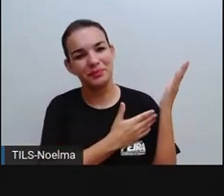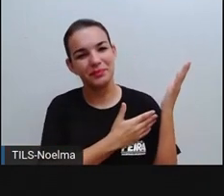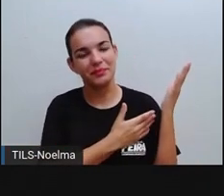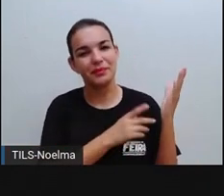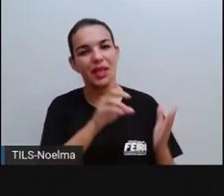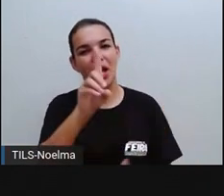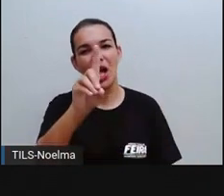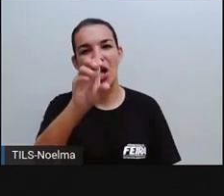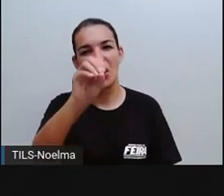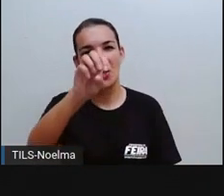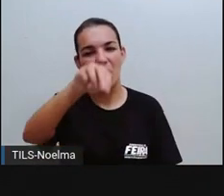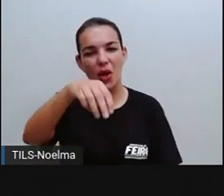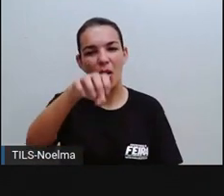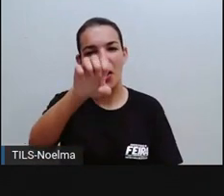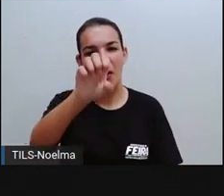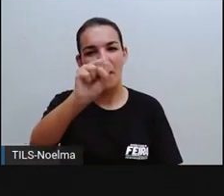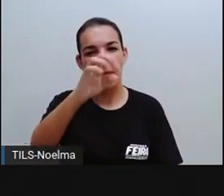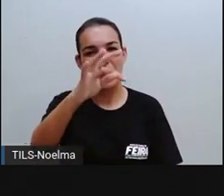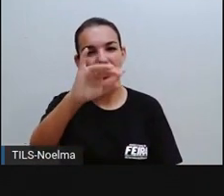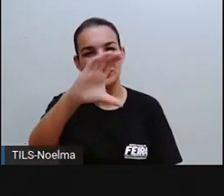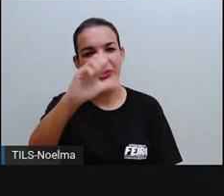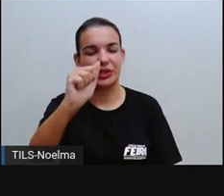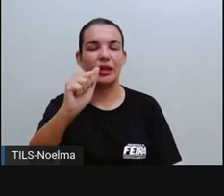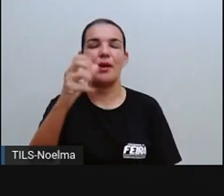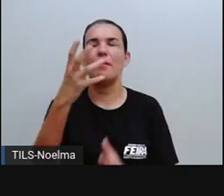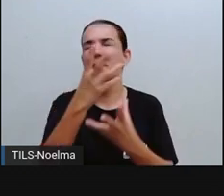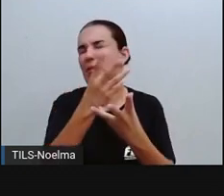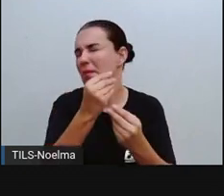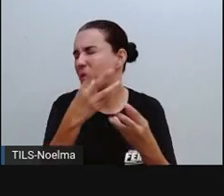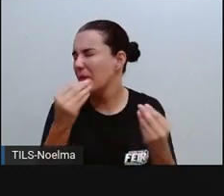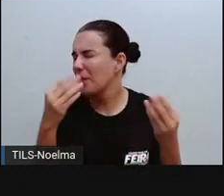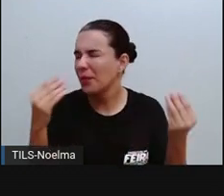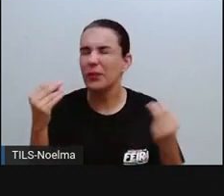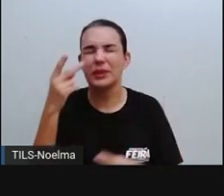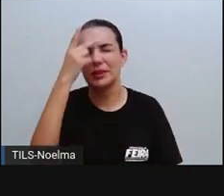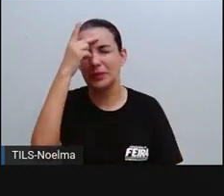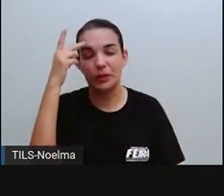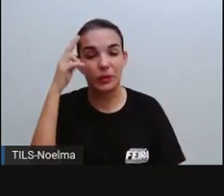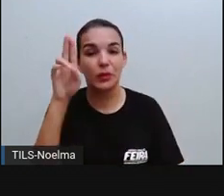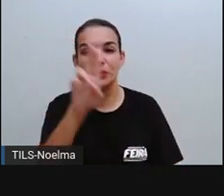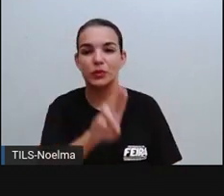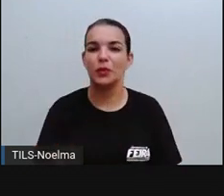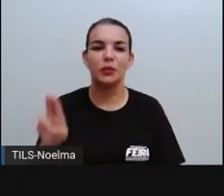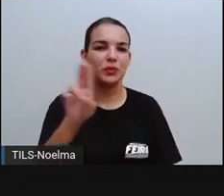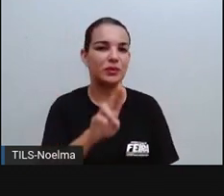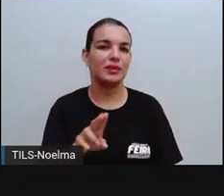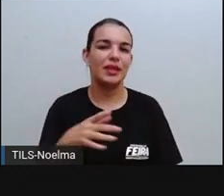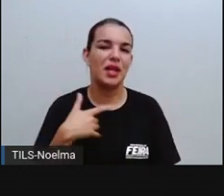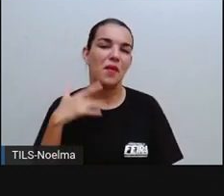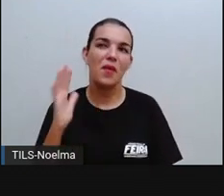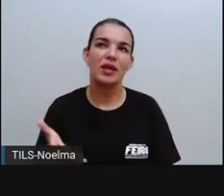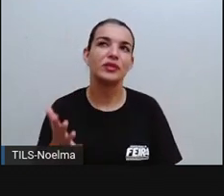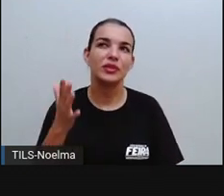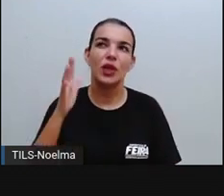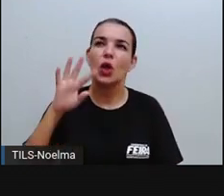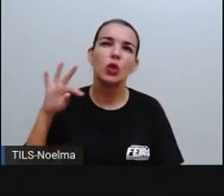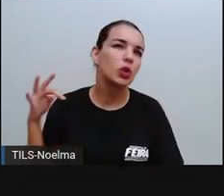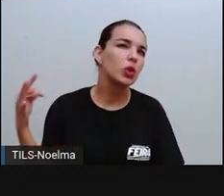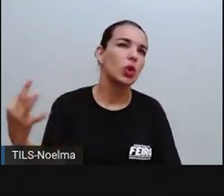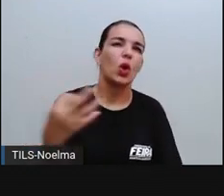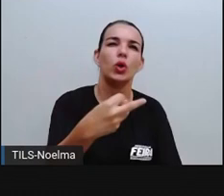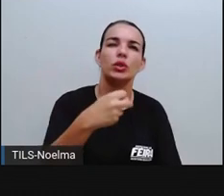Doméstica. Ah, muita gente. Muita, muita gente utiliza. Eu diria até que todo mundo já utilizou